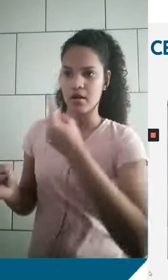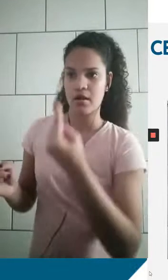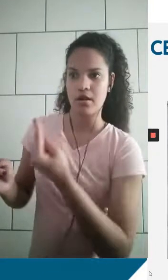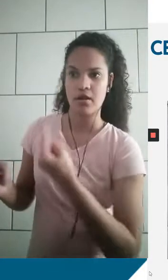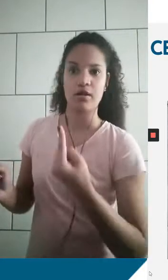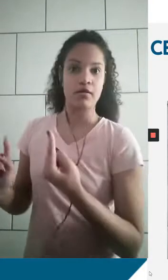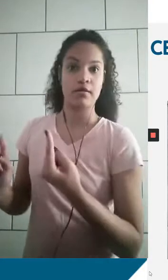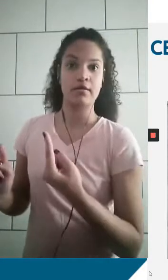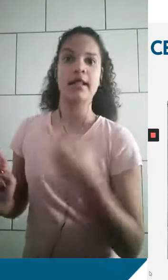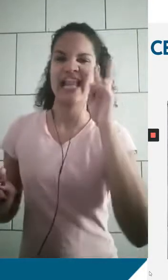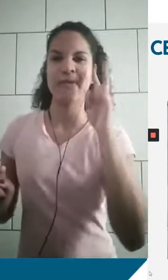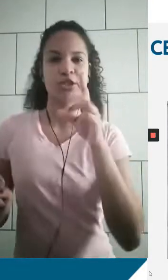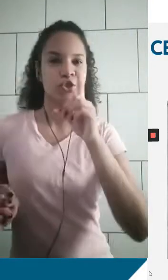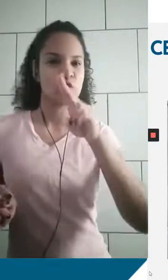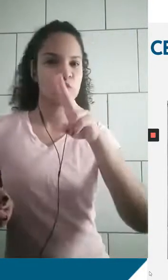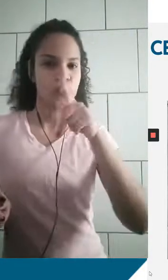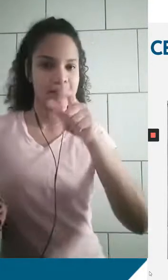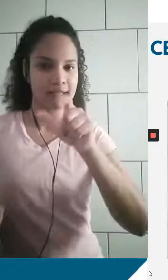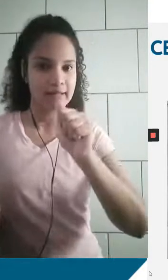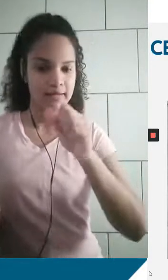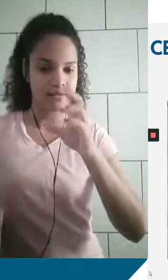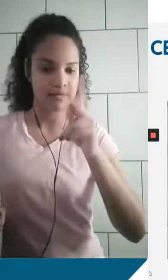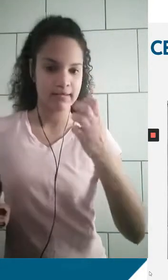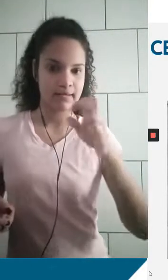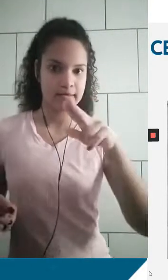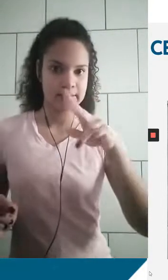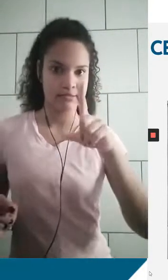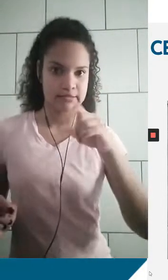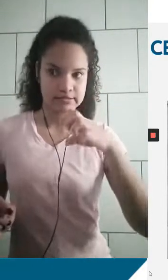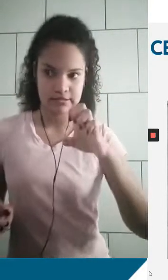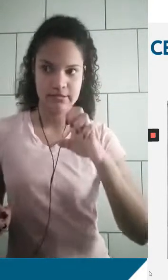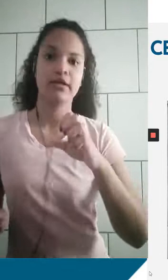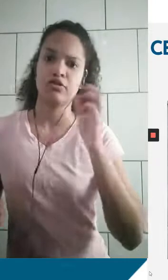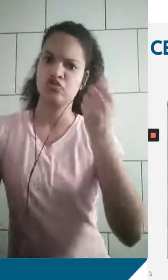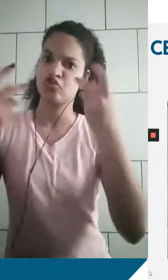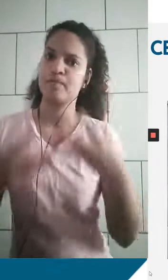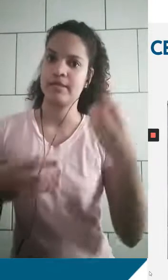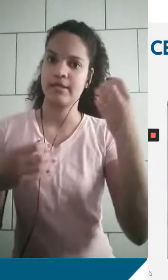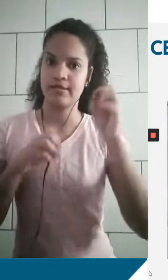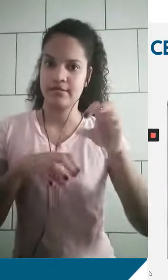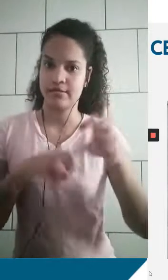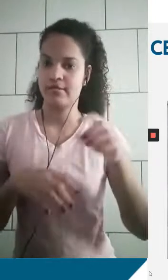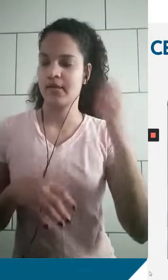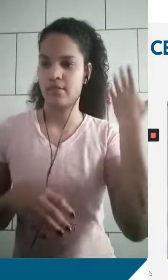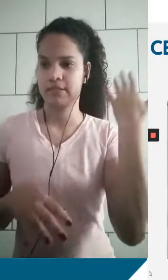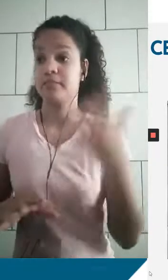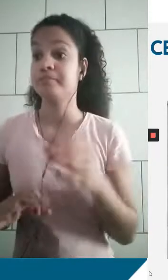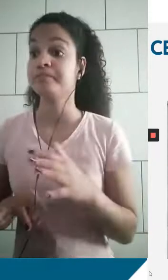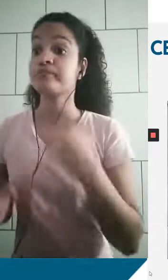uma dupla hélice, como nós explicamos na aula anterior, na videoaula da semana passada. E essa